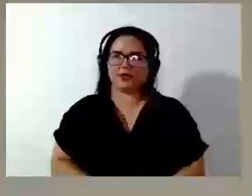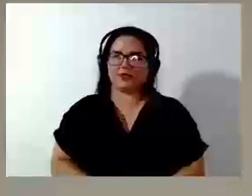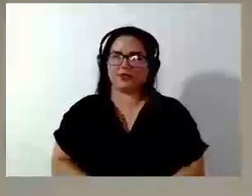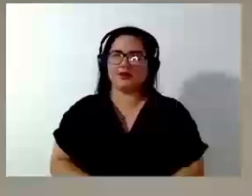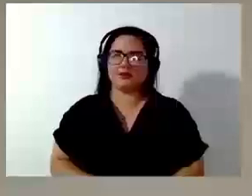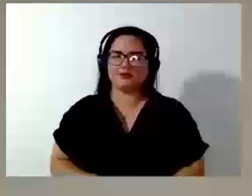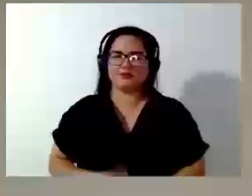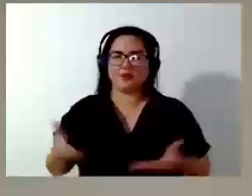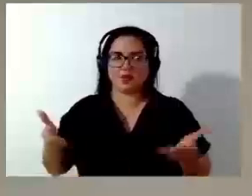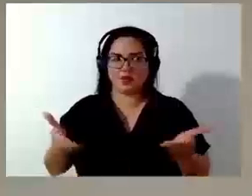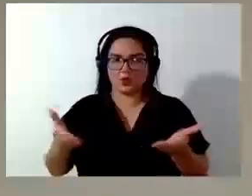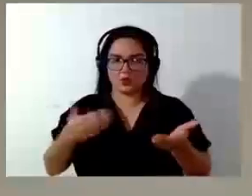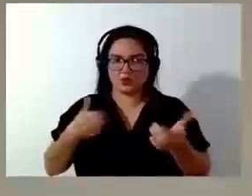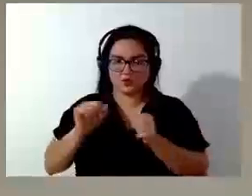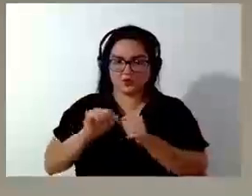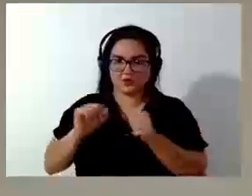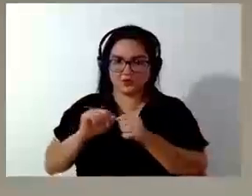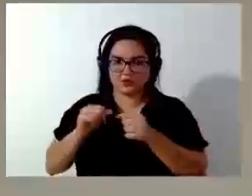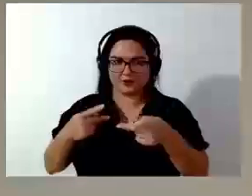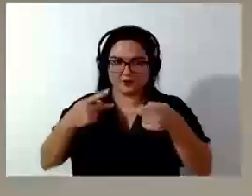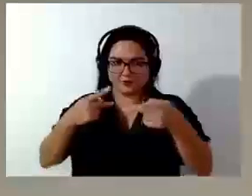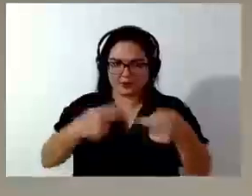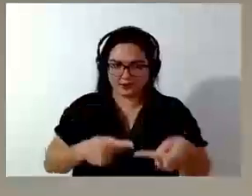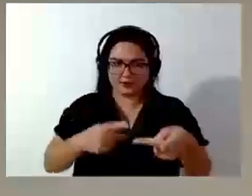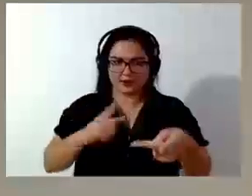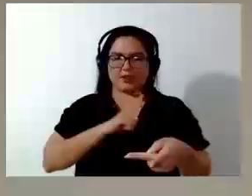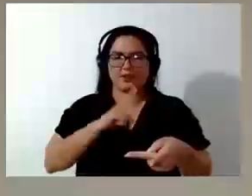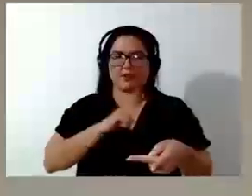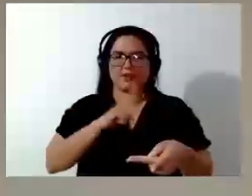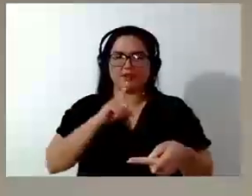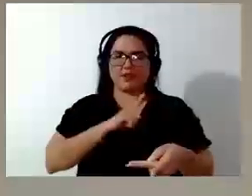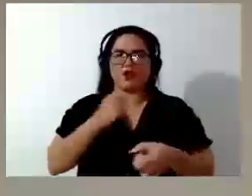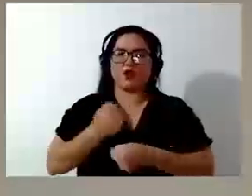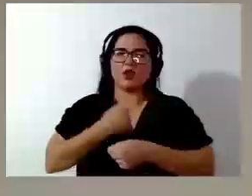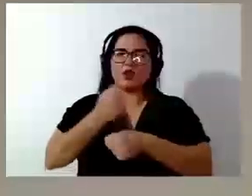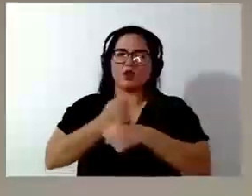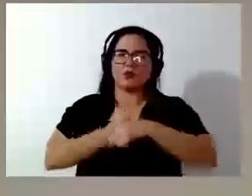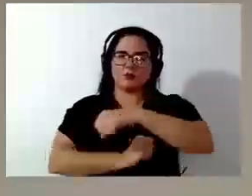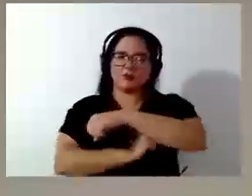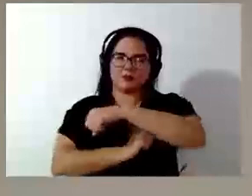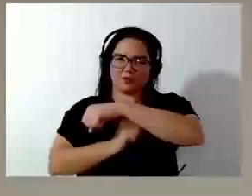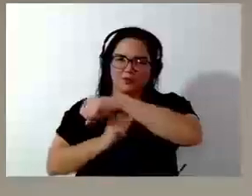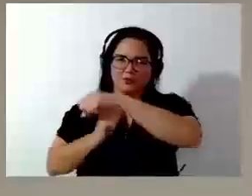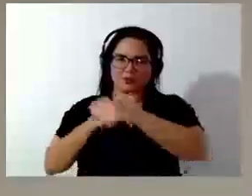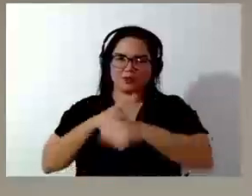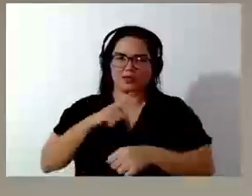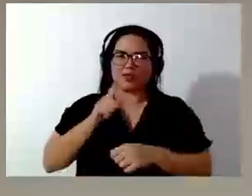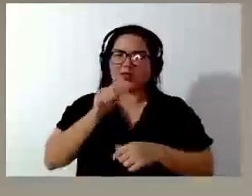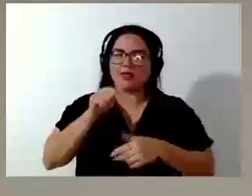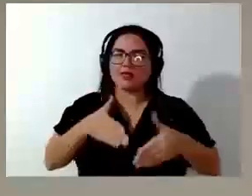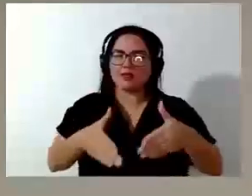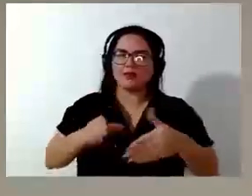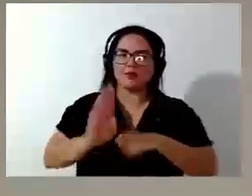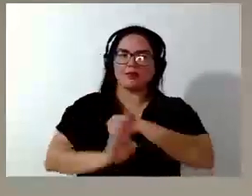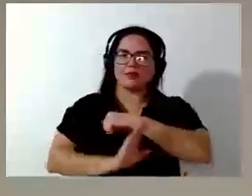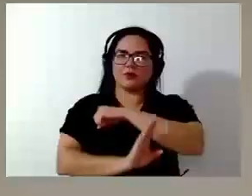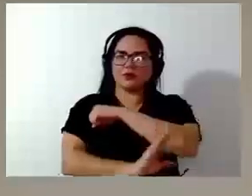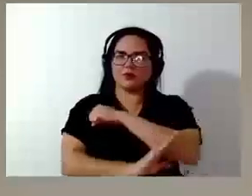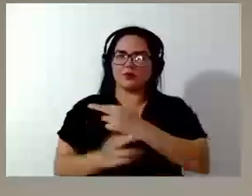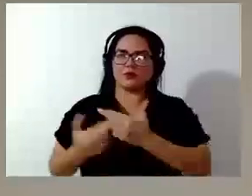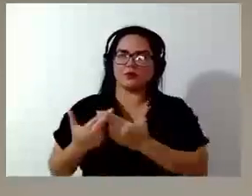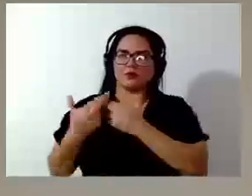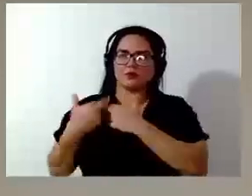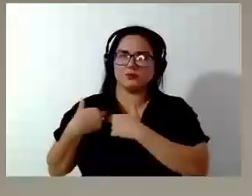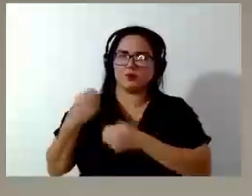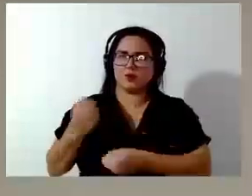Hoje fiz uma visita na obra da ponte ali do rio Biguassu, onde a responsabilidade daquela